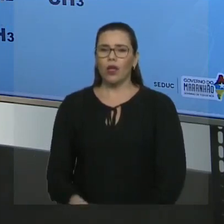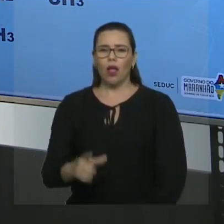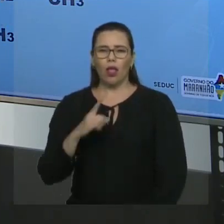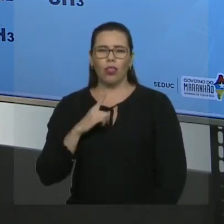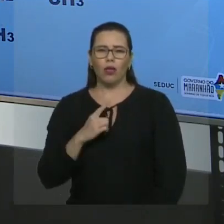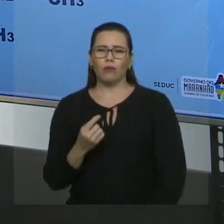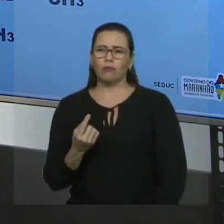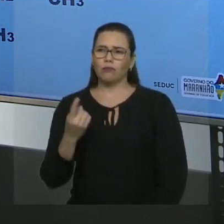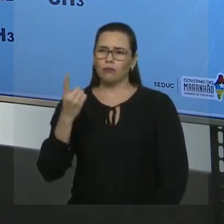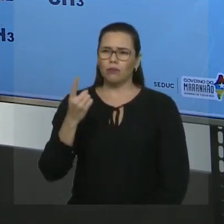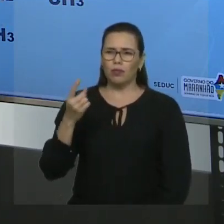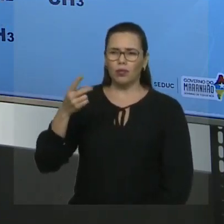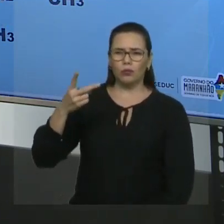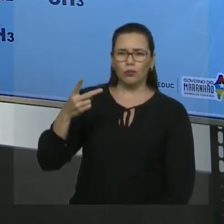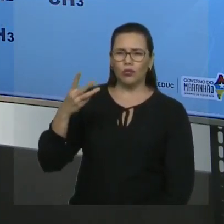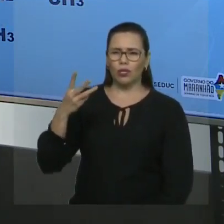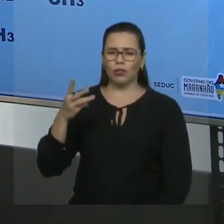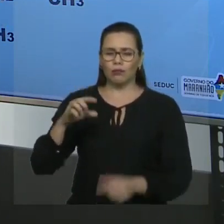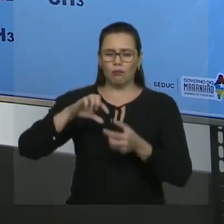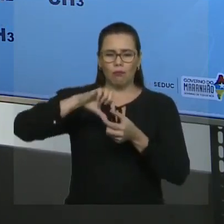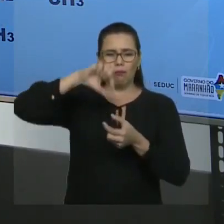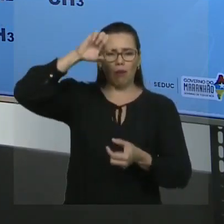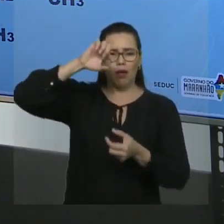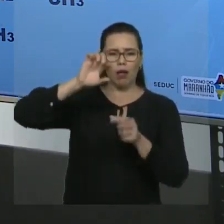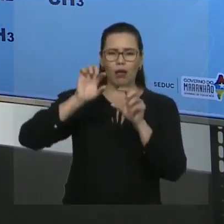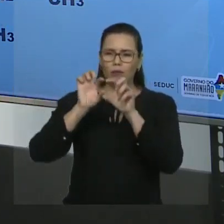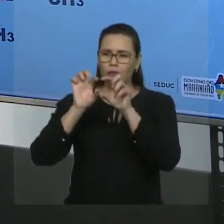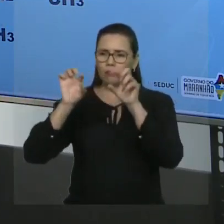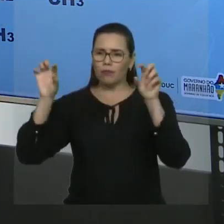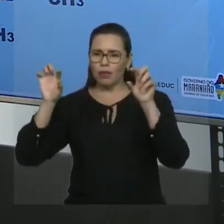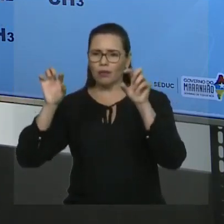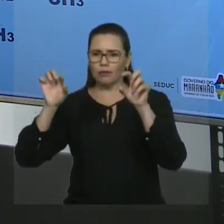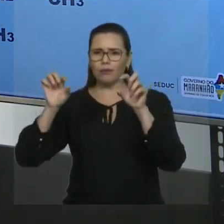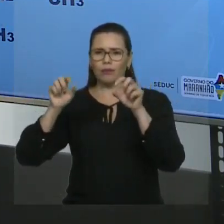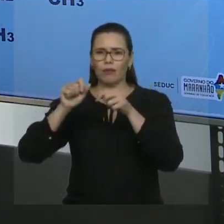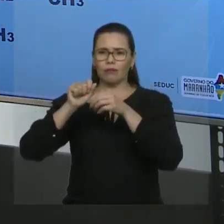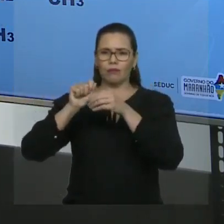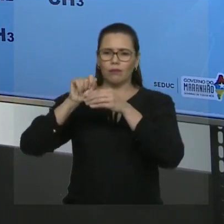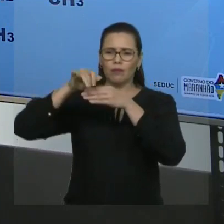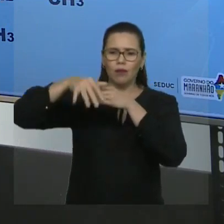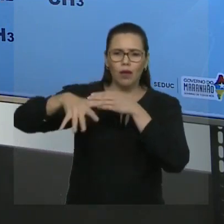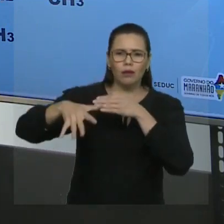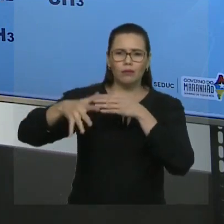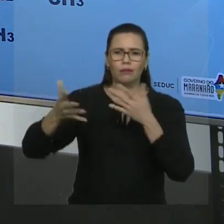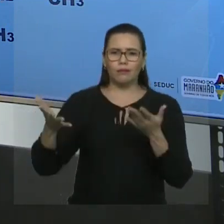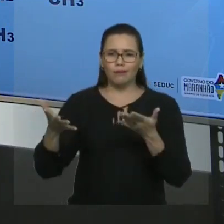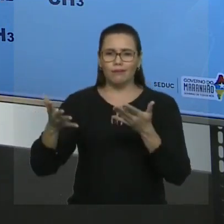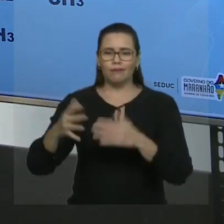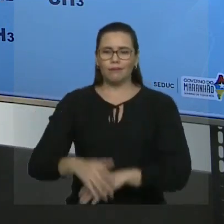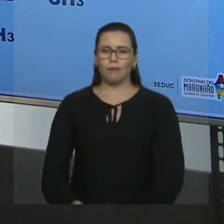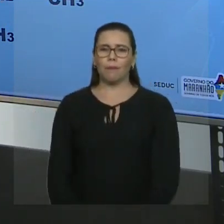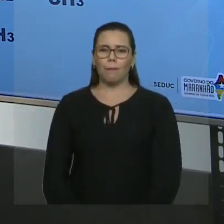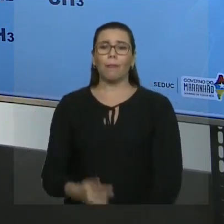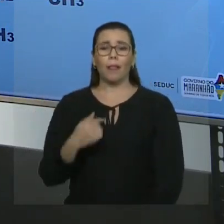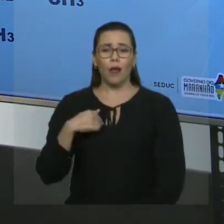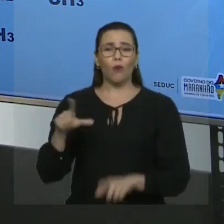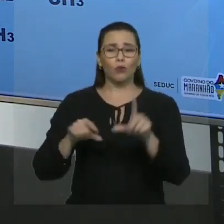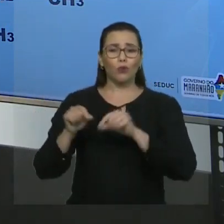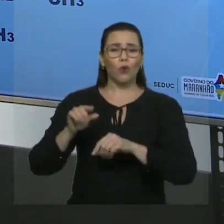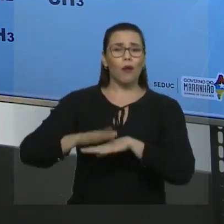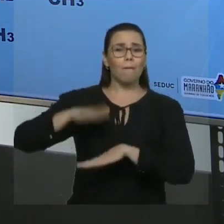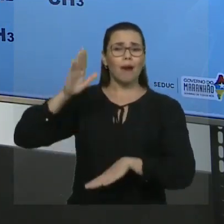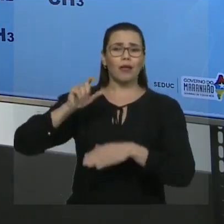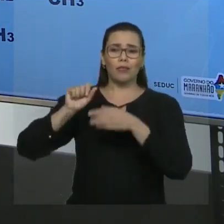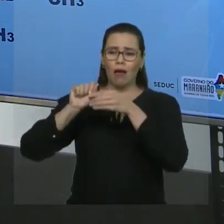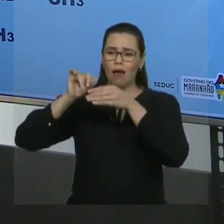três ramificações. Então, há um empate na maior sequência de carbonos. E quando há um empate, eu vou pegar a mais ramificada. Tudo bem?